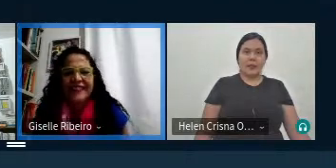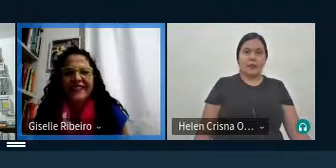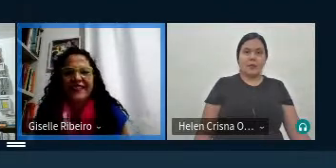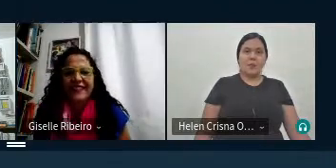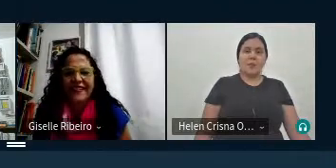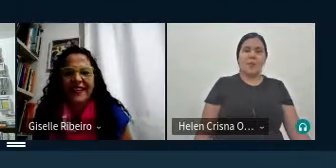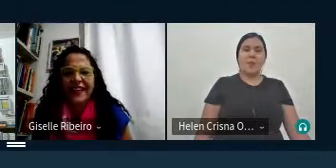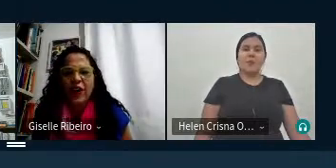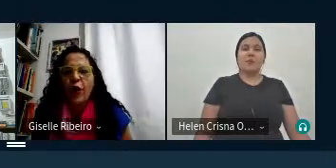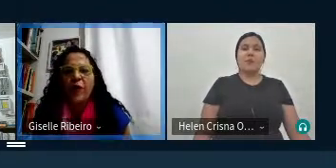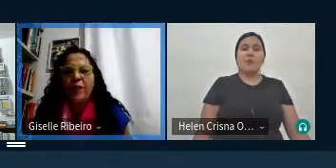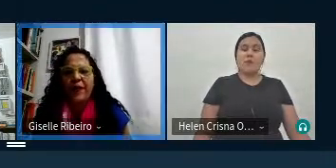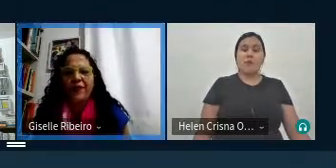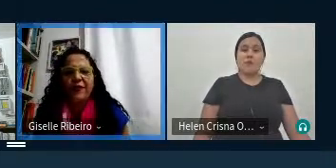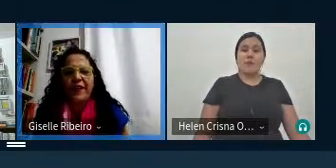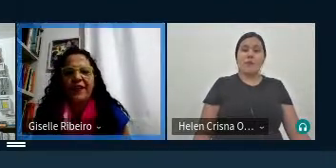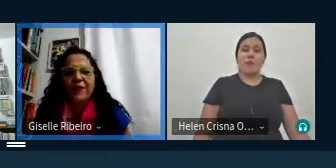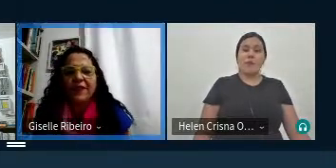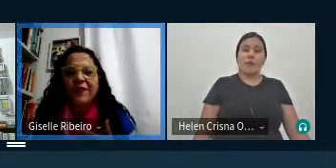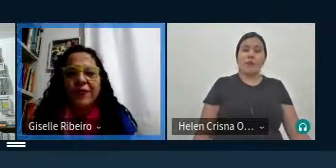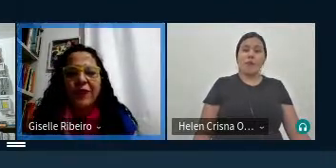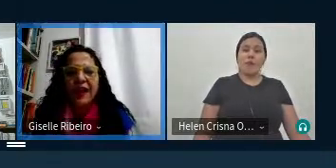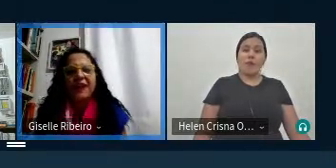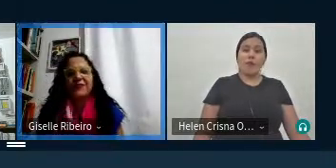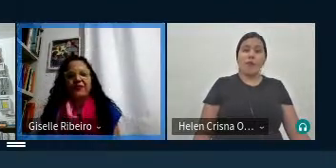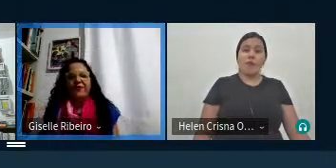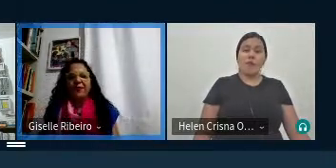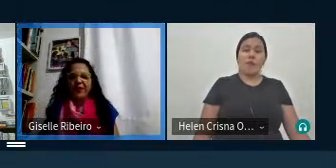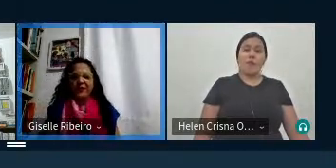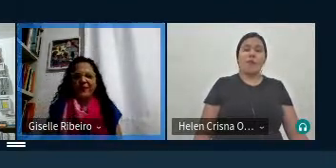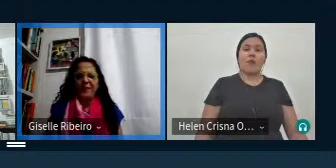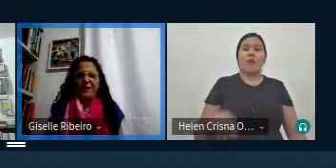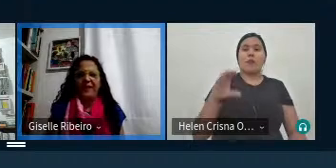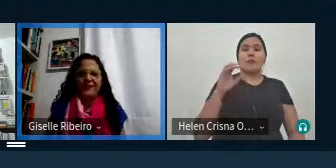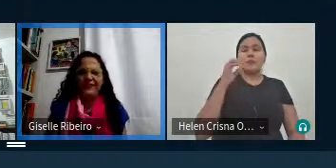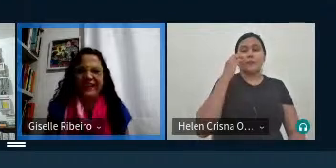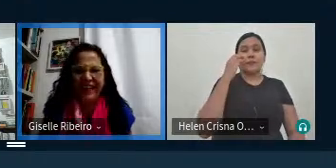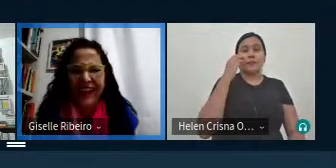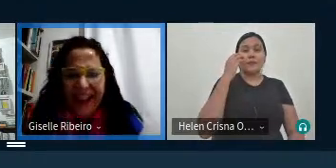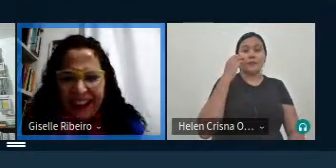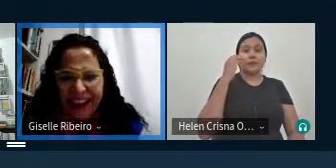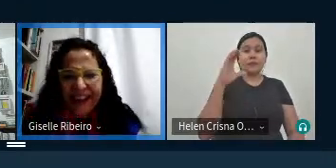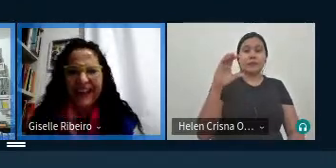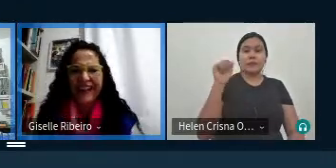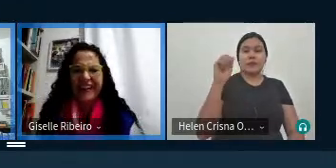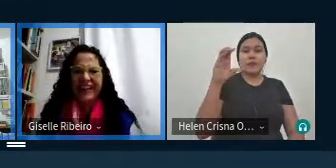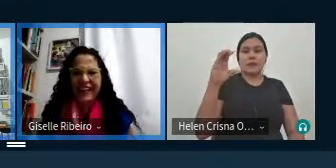Gisele opa o Cássio por que que eu chamei Márcio